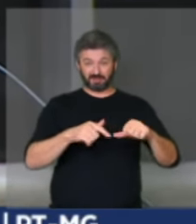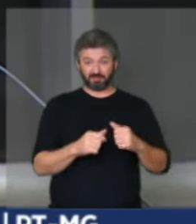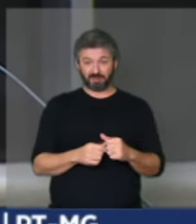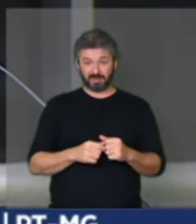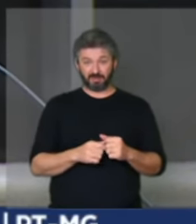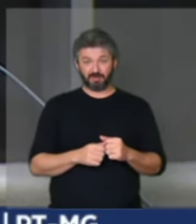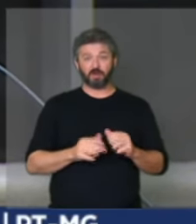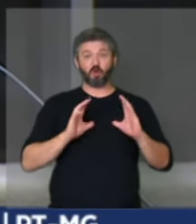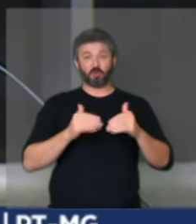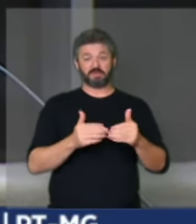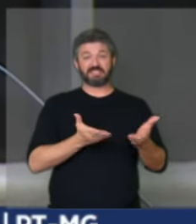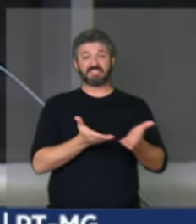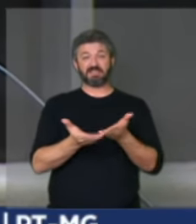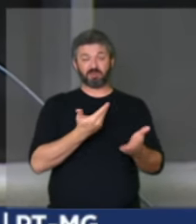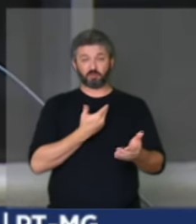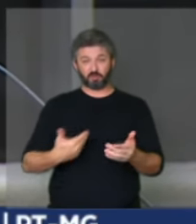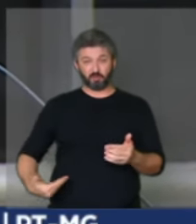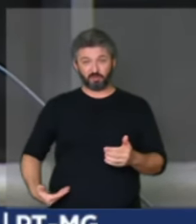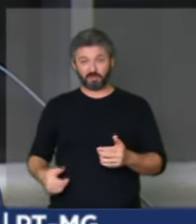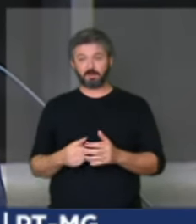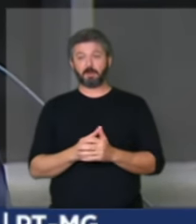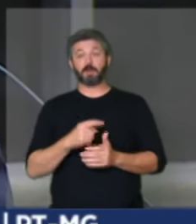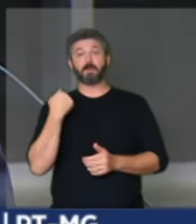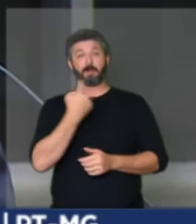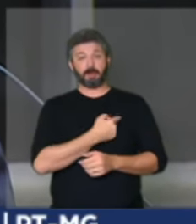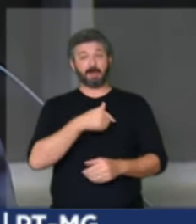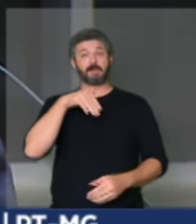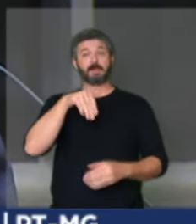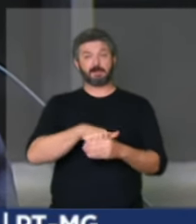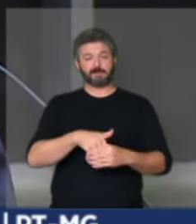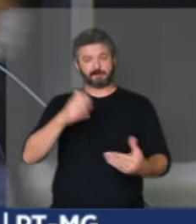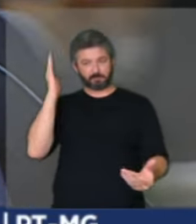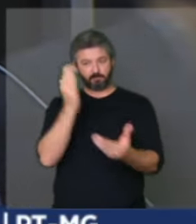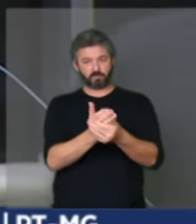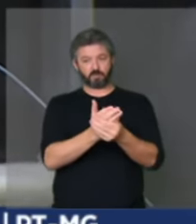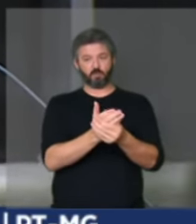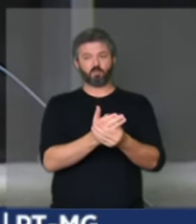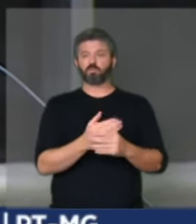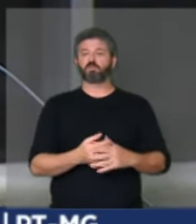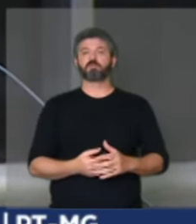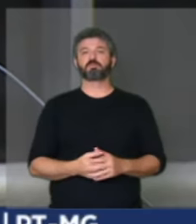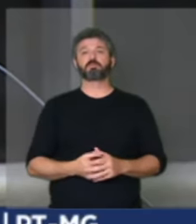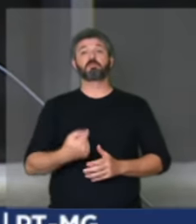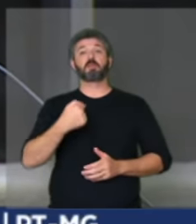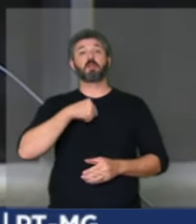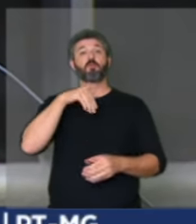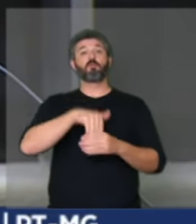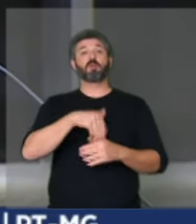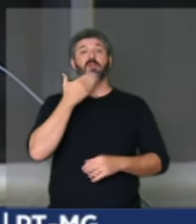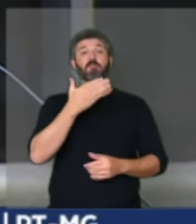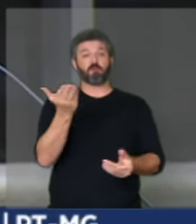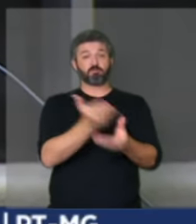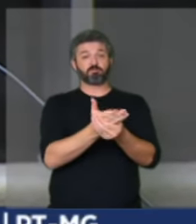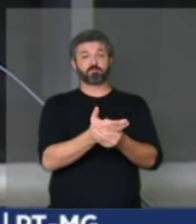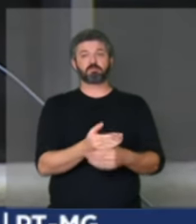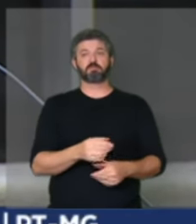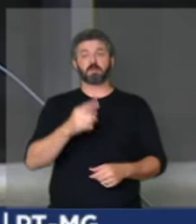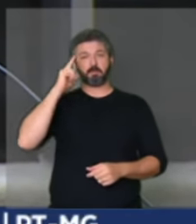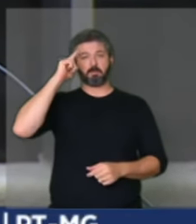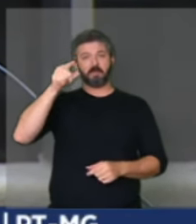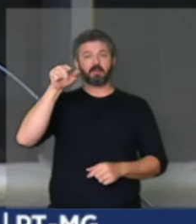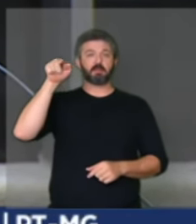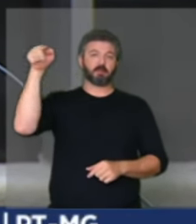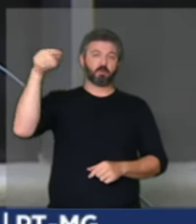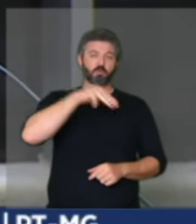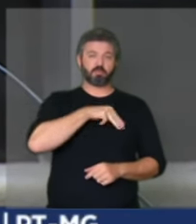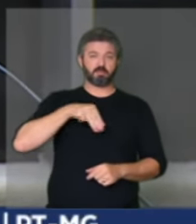de trabalho e serviço público nós votamos um requerimento eu votei a favor da convocação